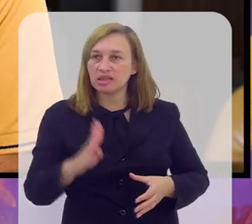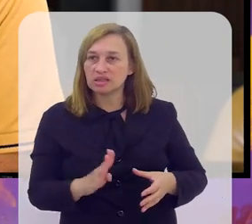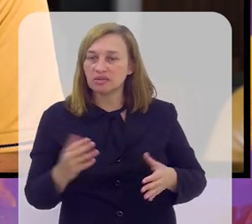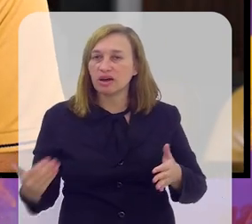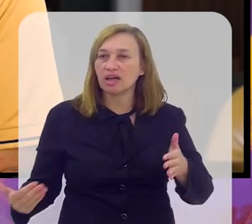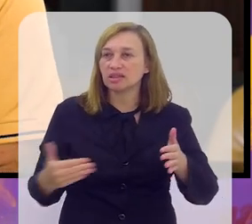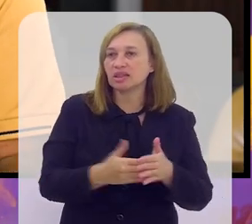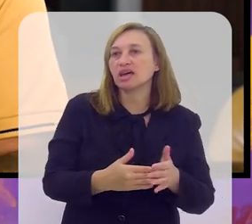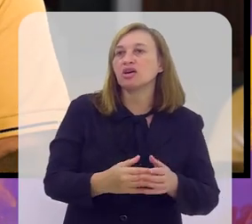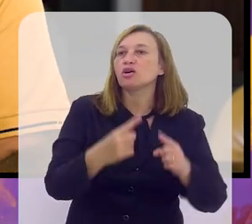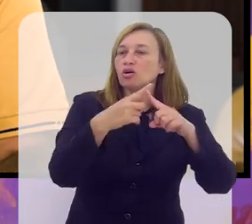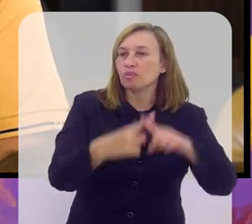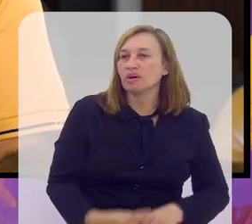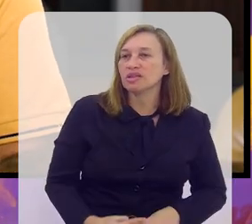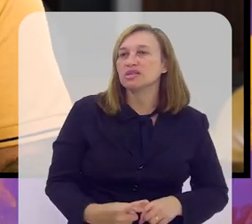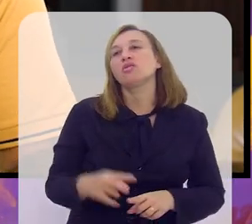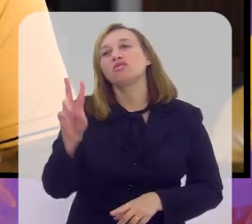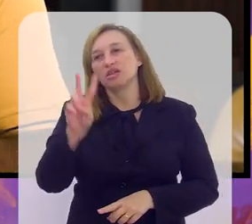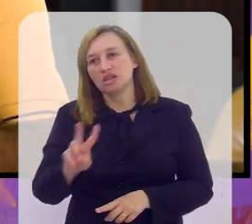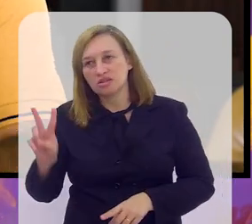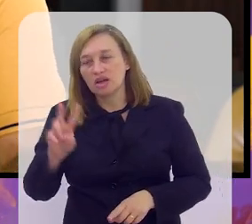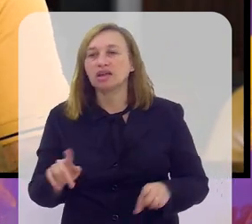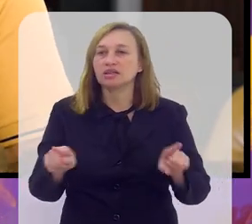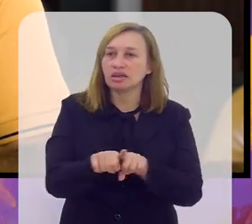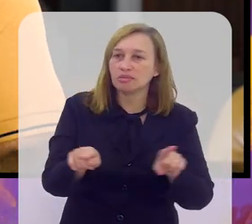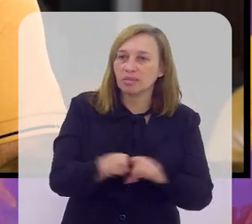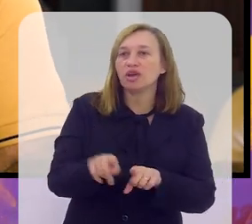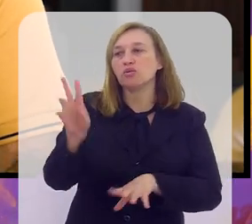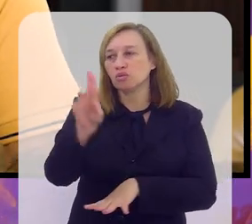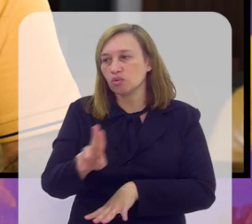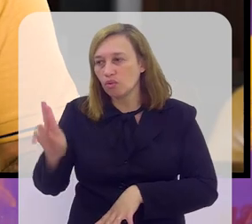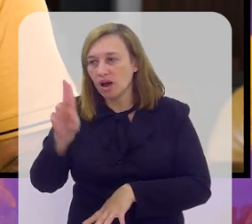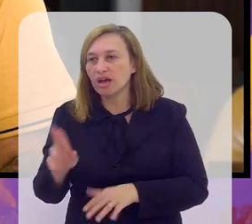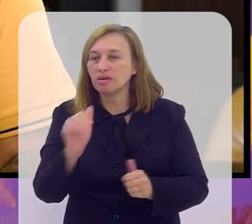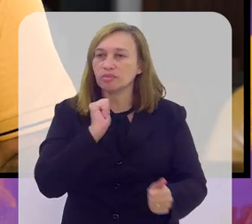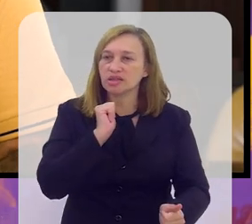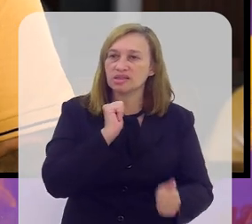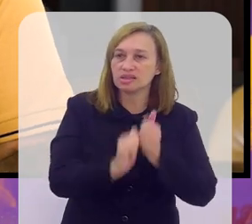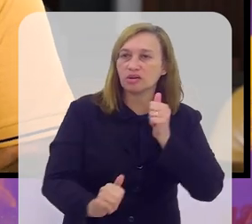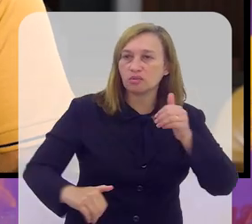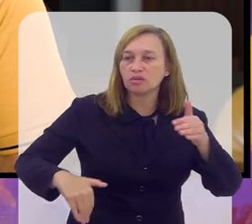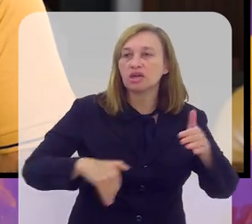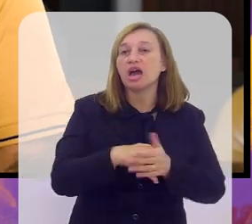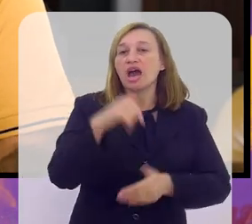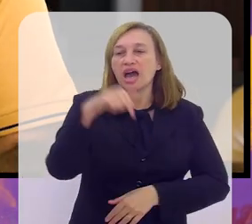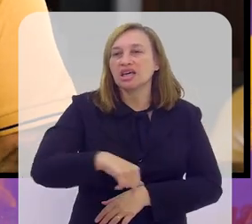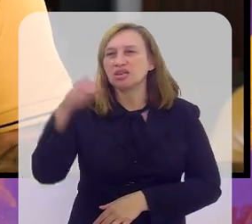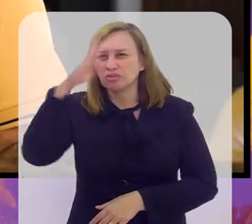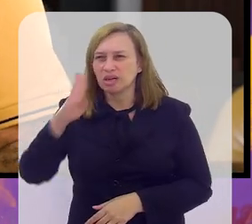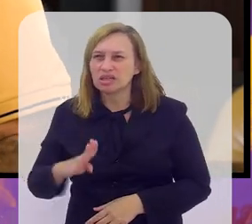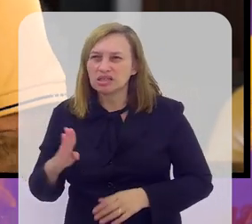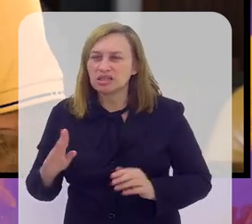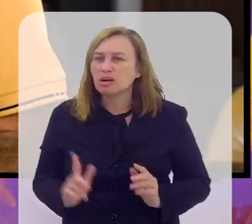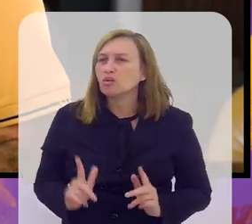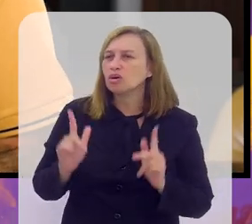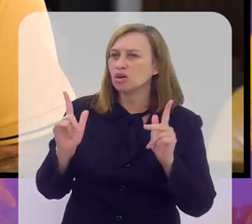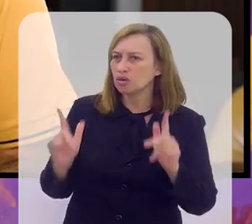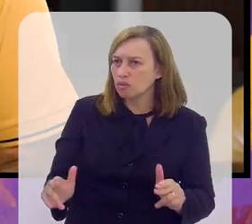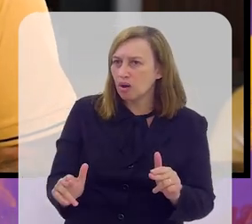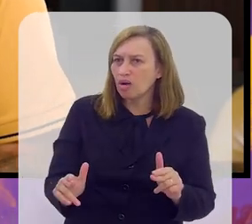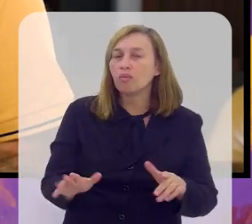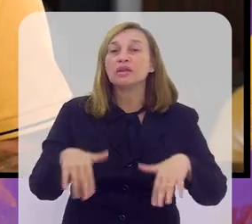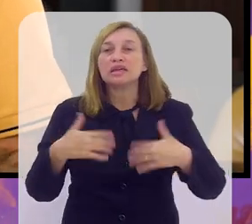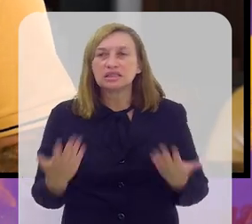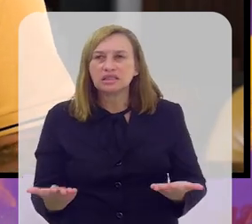jogo contra a Venezuela e até o jogo contra o Uruguai, porque é jogo em cima de jogo, calendário lá fora está assim também, aqui no Brasil na